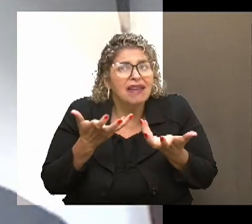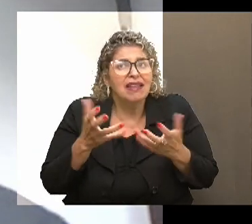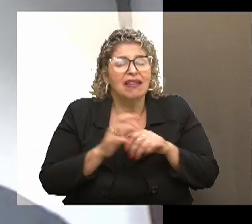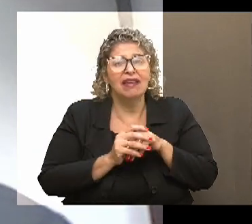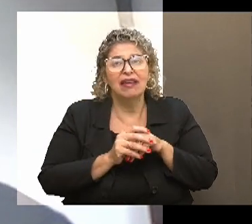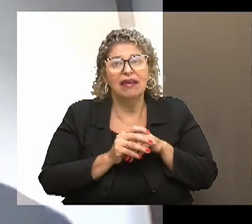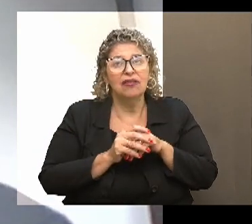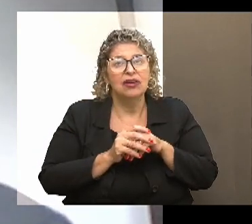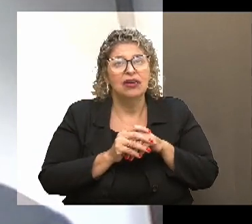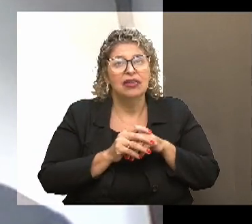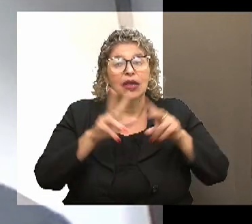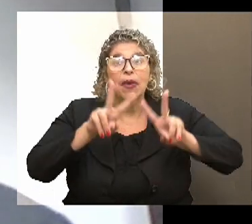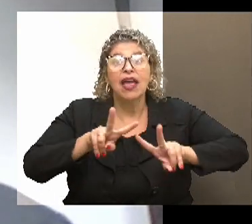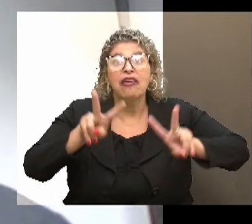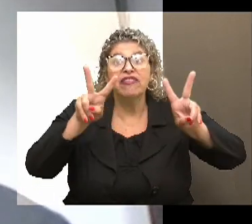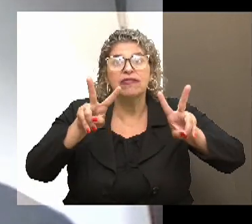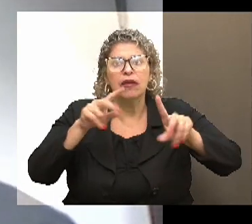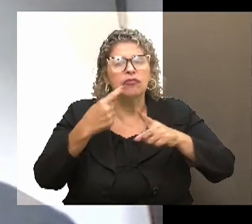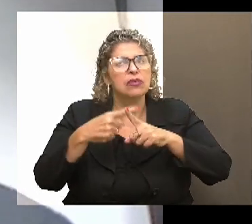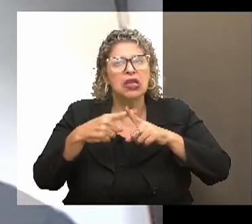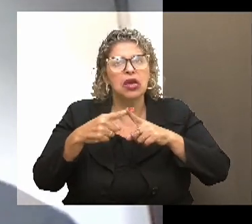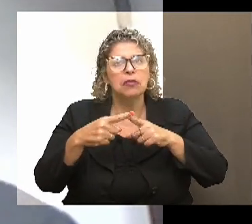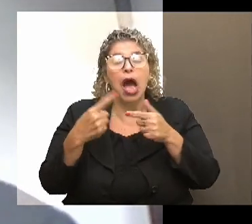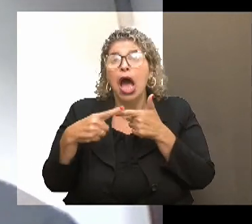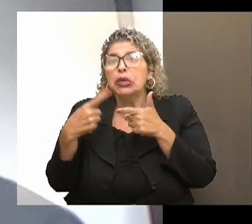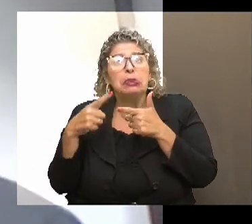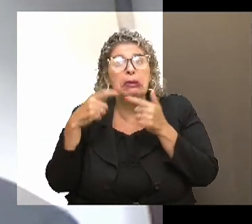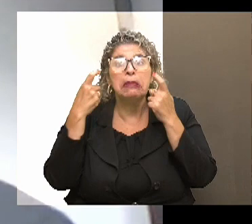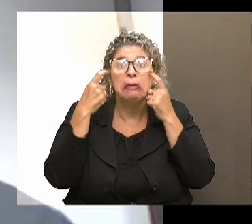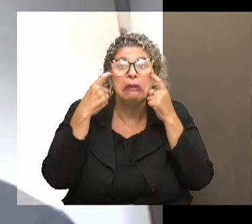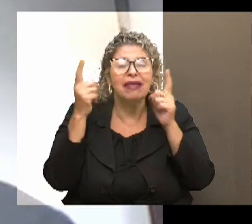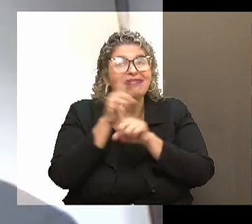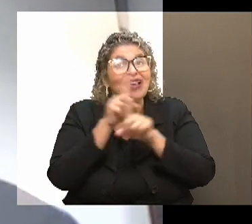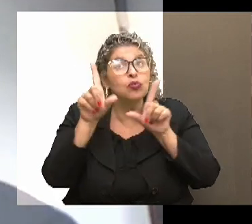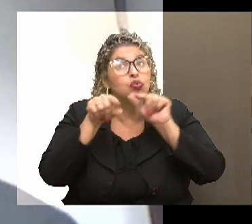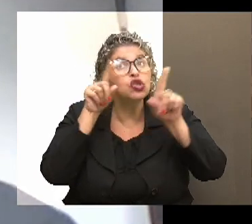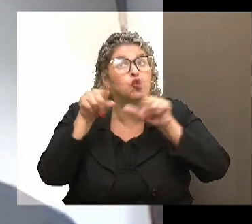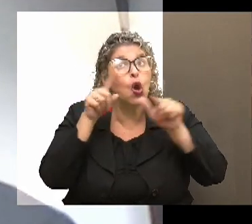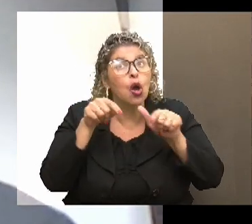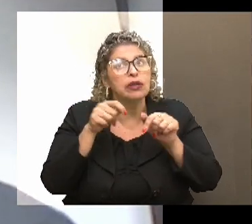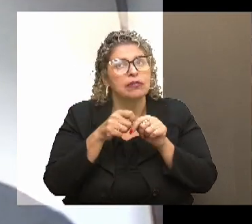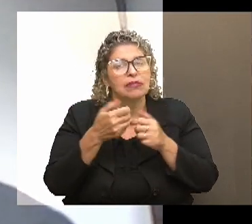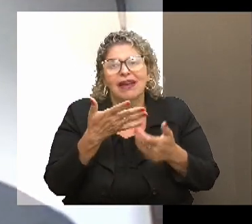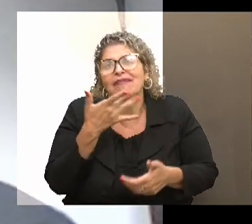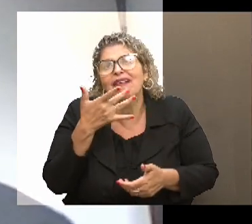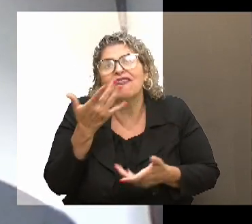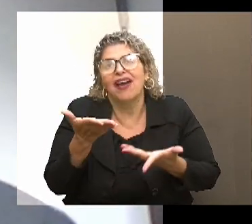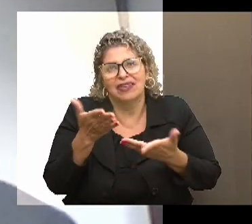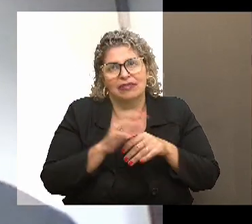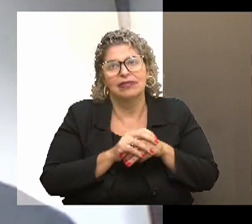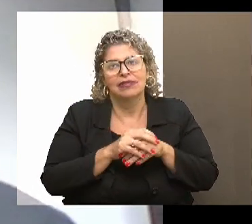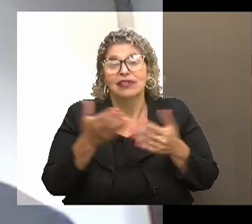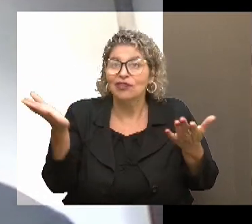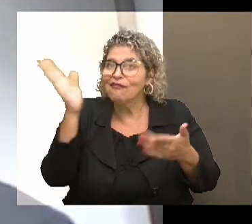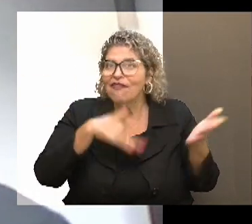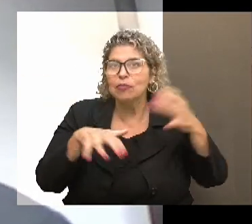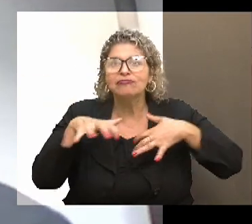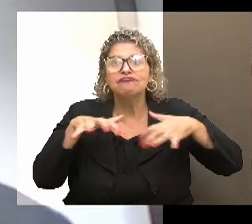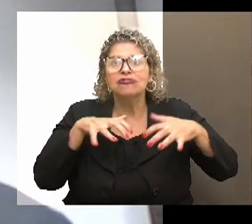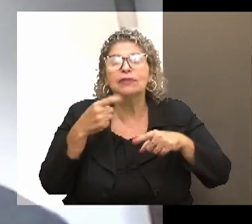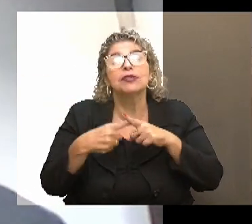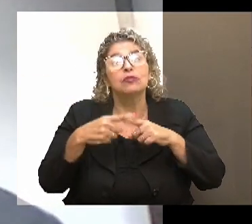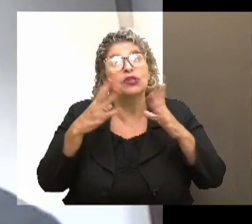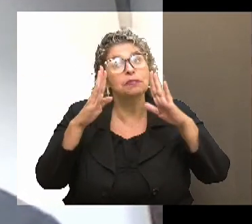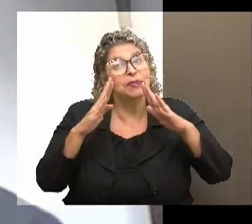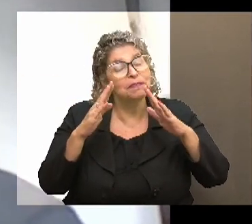Às vezes é uma questão de visão, não porque tu tem um problema oftalmológico, mas porque tu escolhe não ver por ser mais cômodo. Então vamos lá, pessoal, vamos se mexer, que tem muita gente